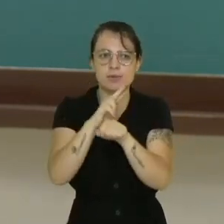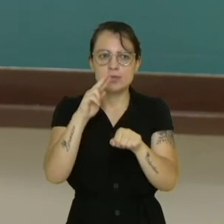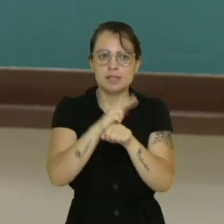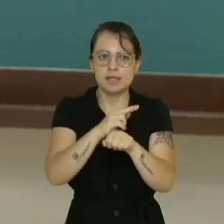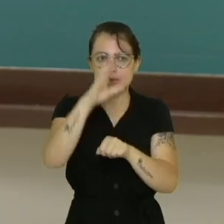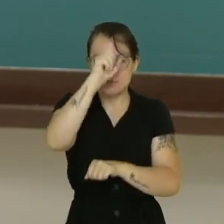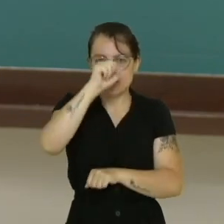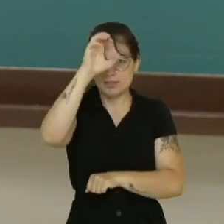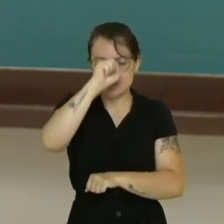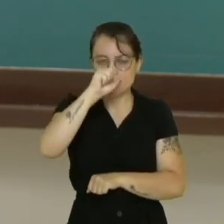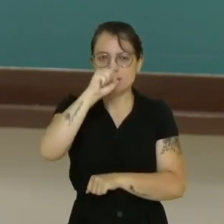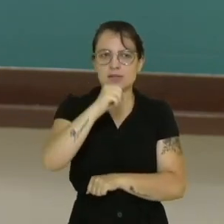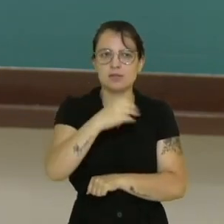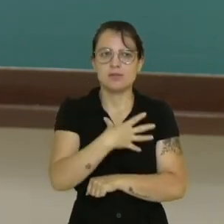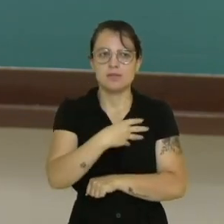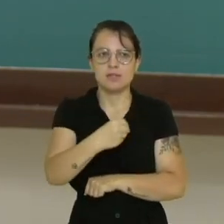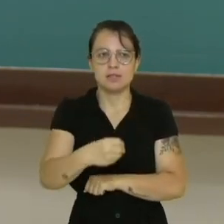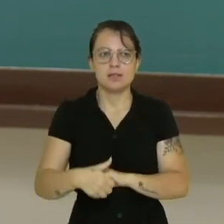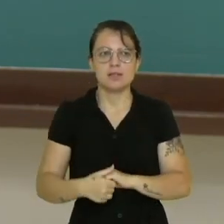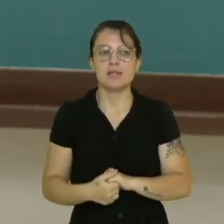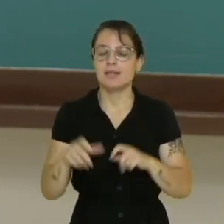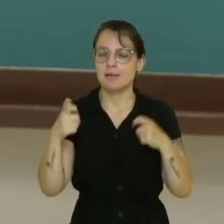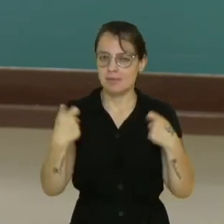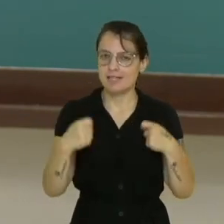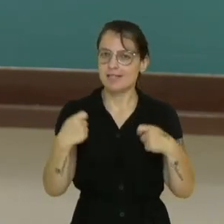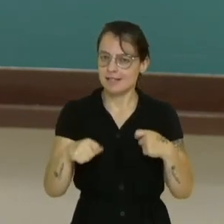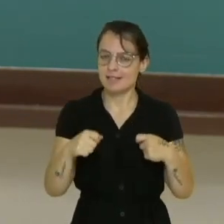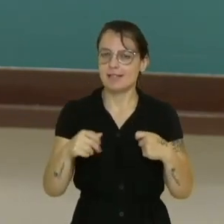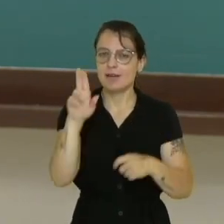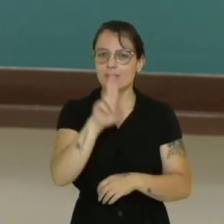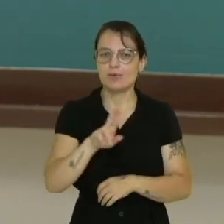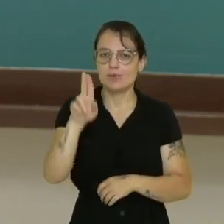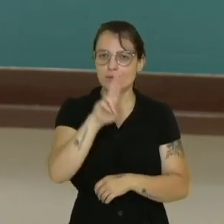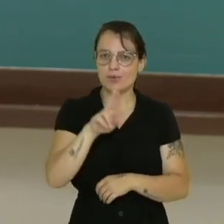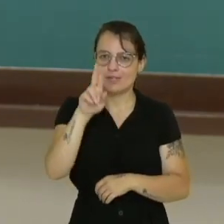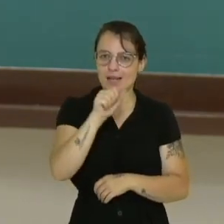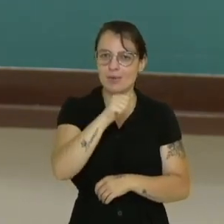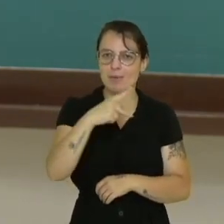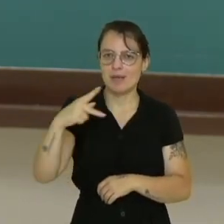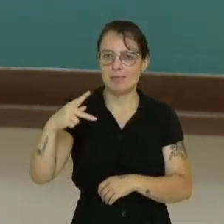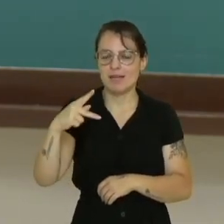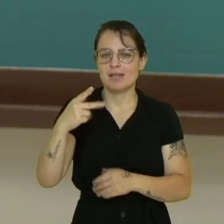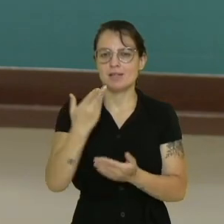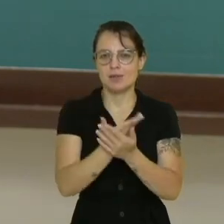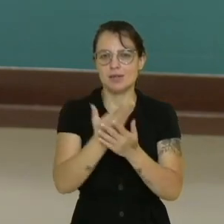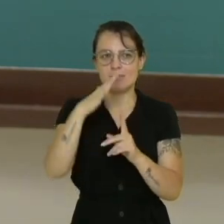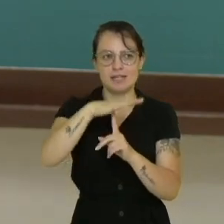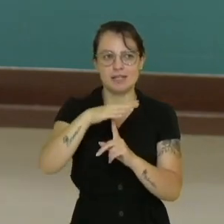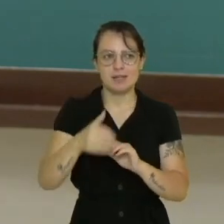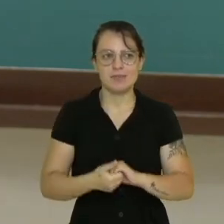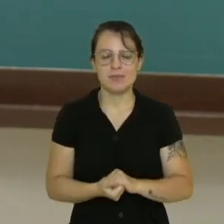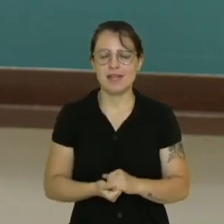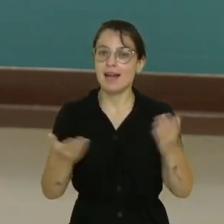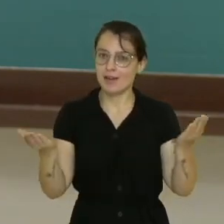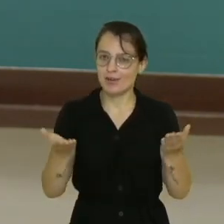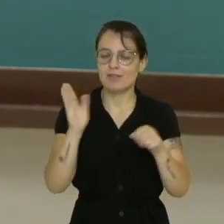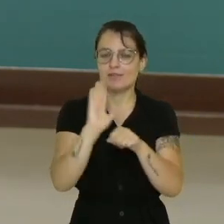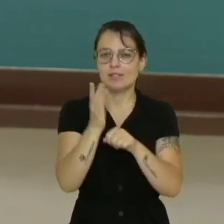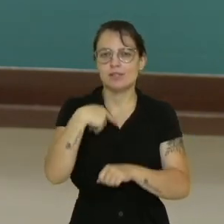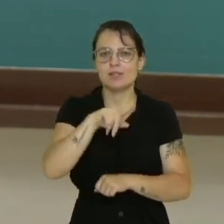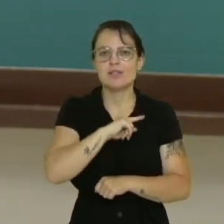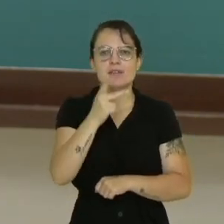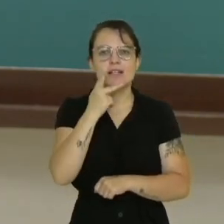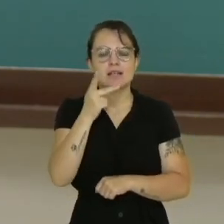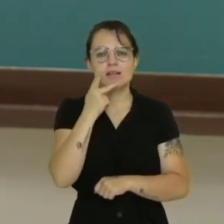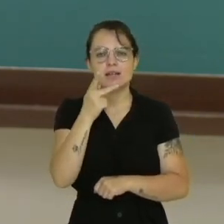acesso ao aplicativo Escola Paraná, para acompanhar o conteúdo e a informação dos estudantes. Neste vídeo, falamos